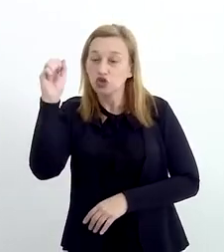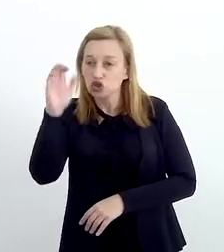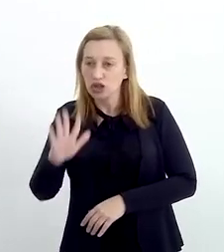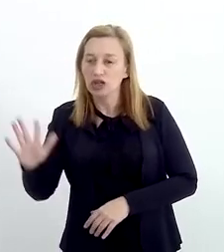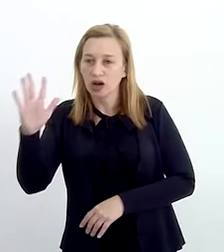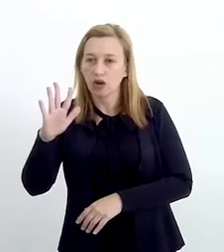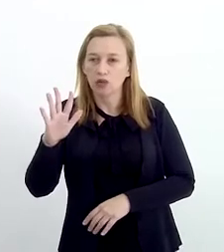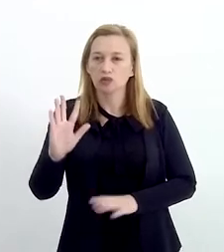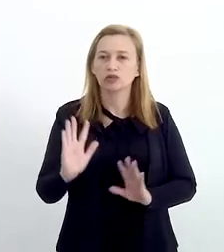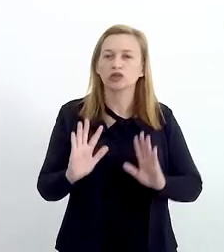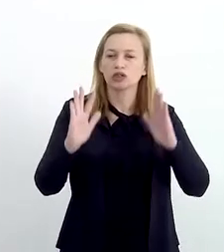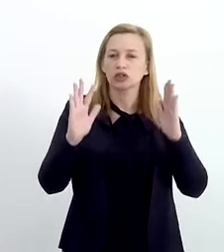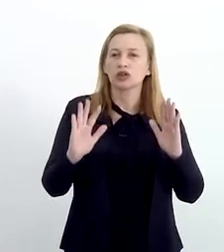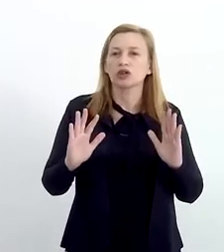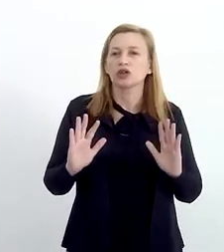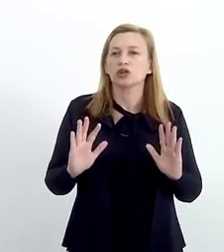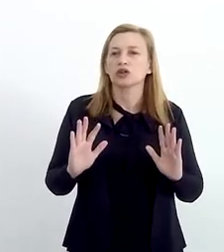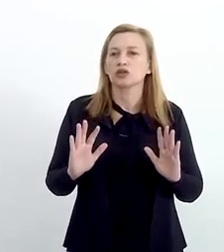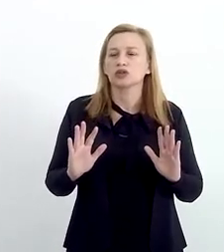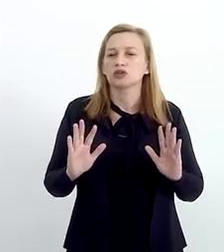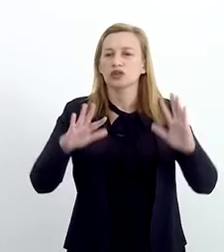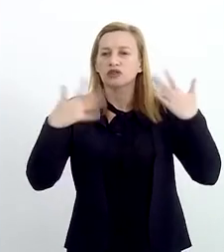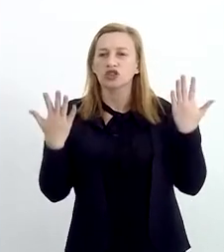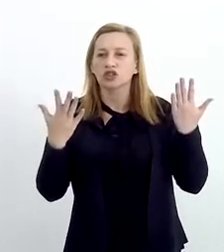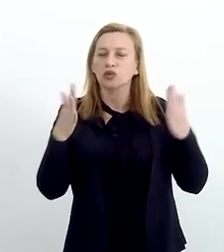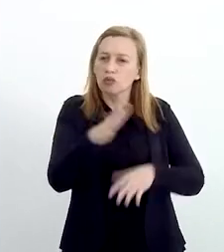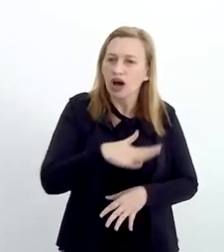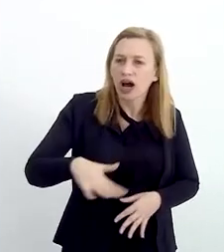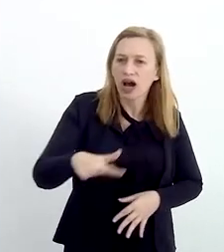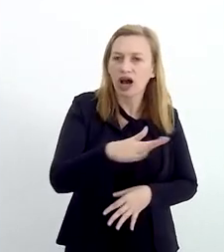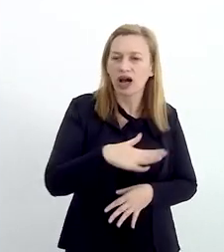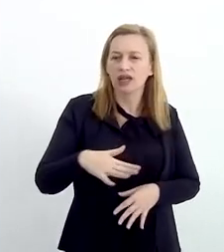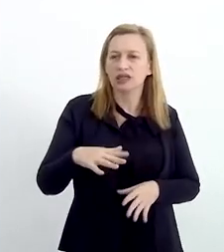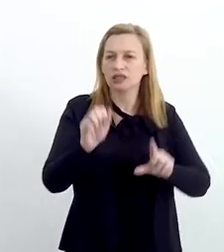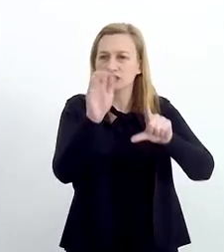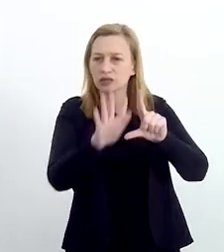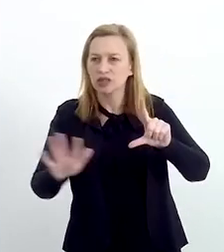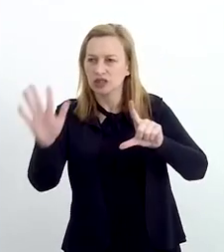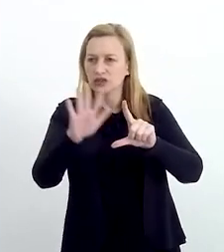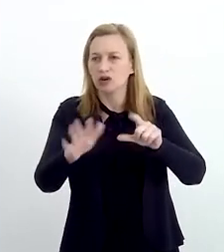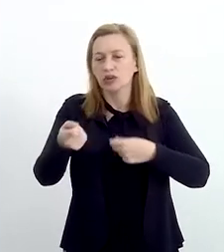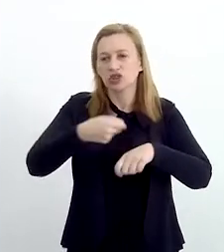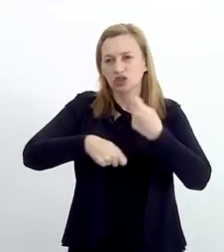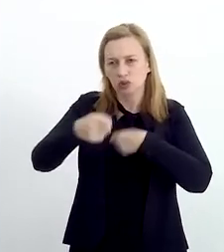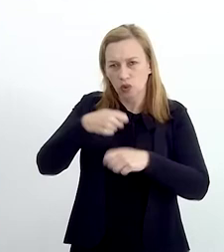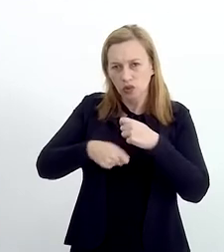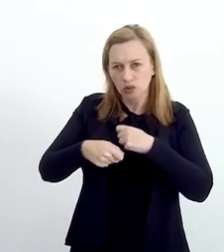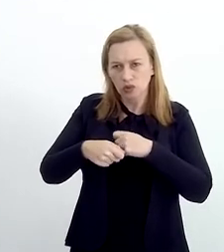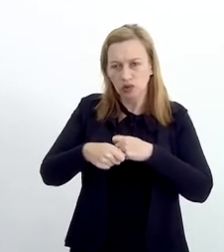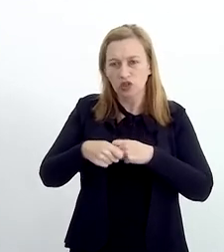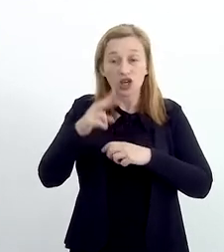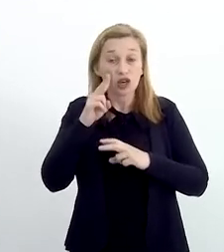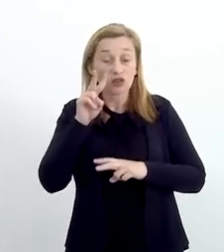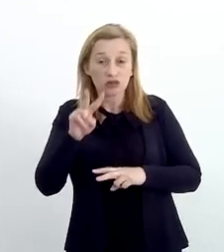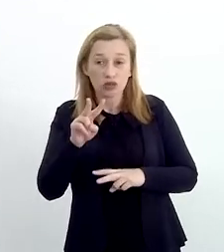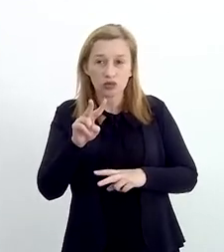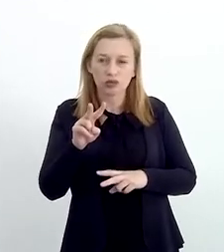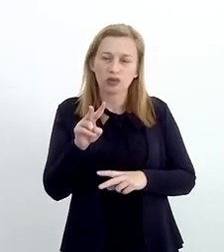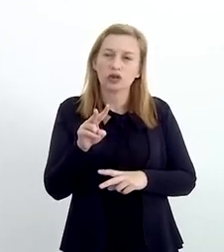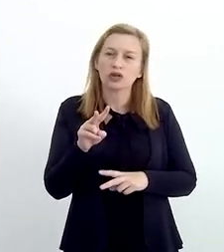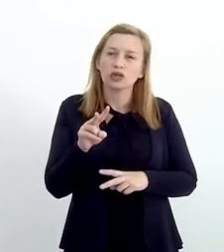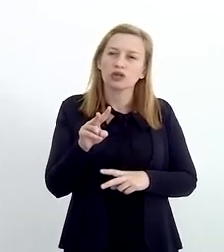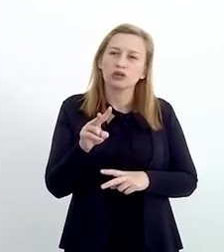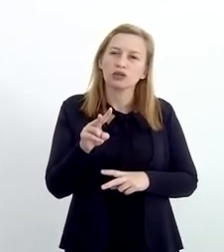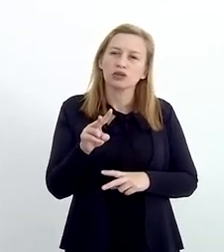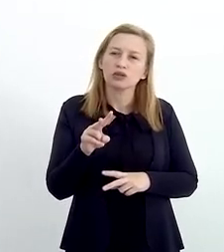do evento, ele estabeleceu uma área que era a área de plataformas de negócios. E enxergou,